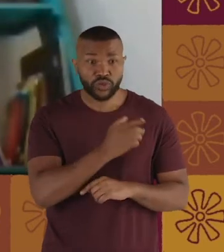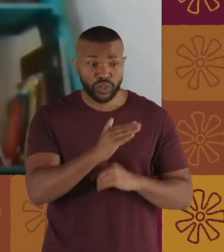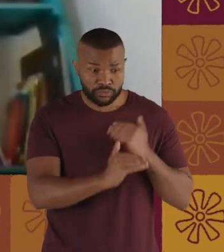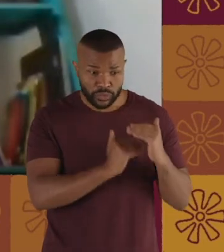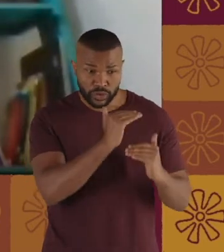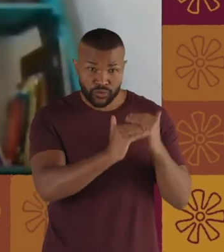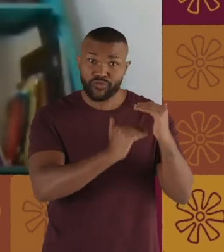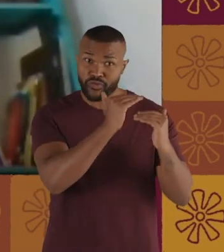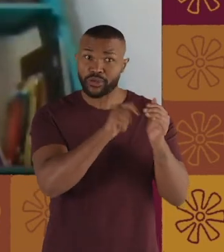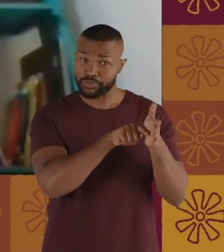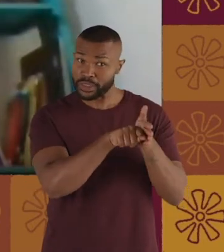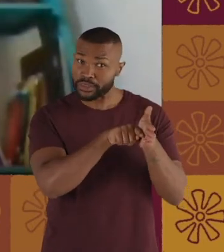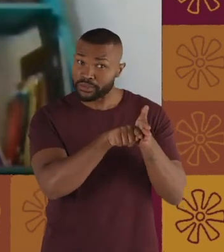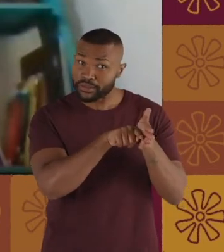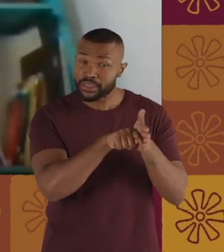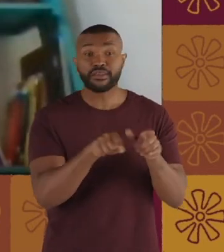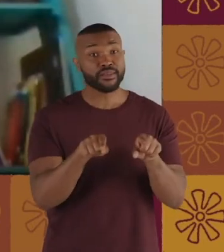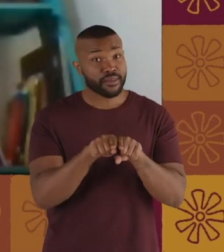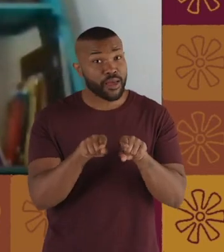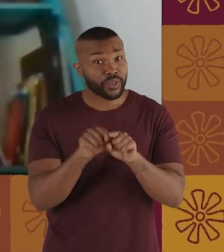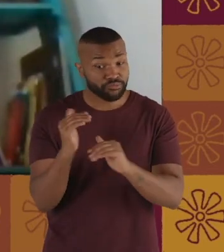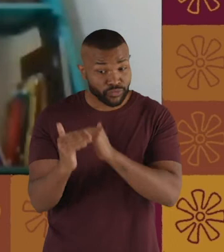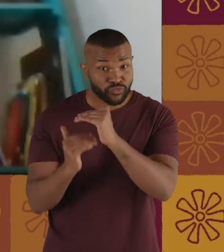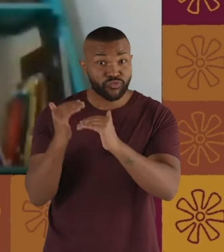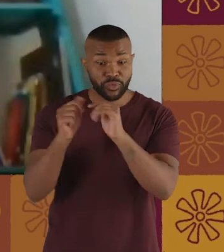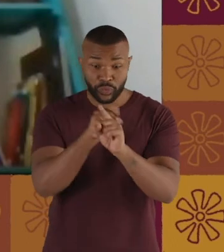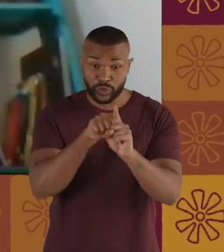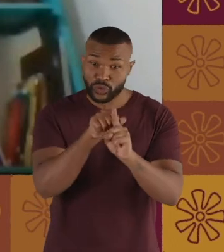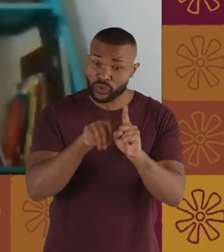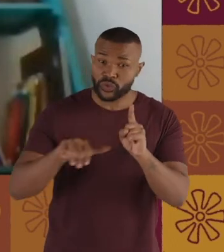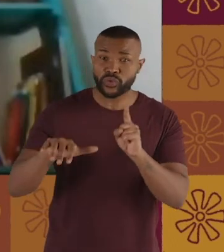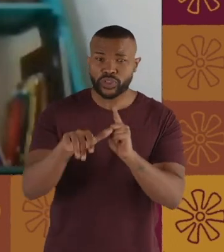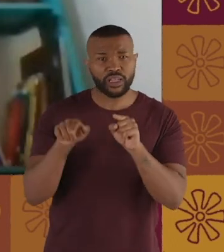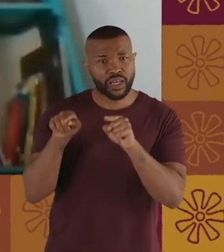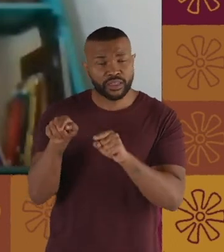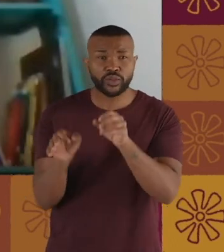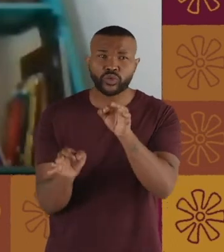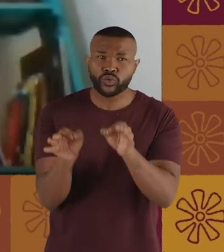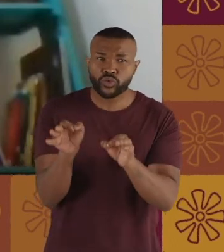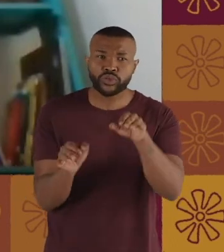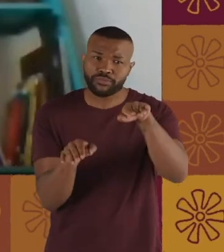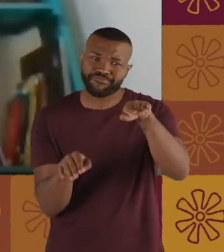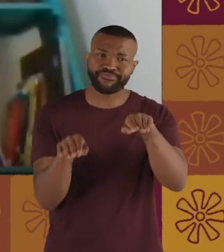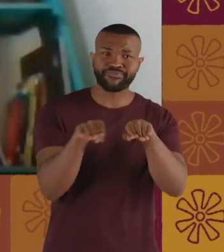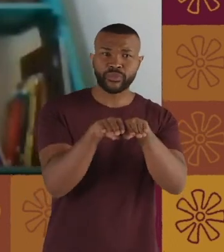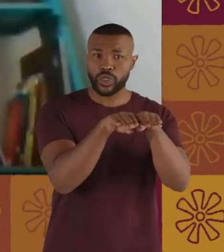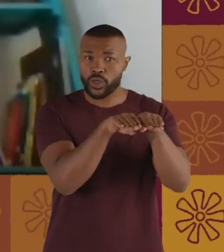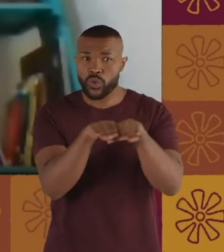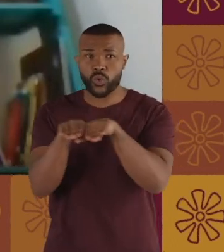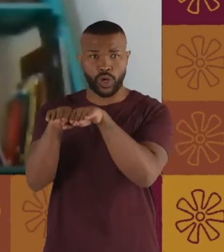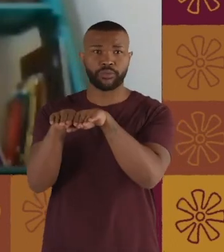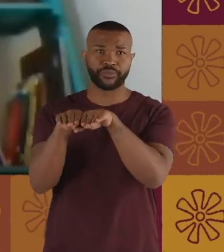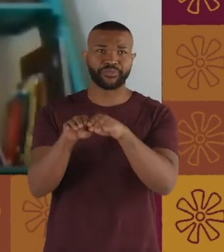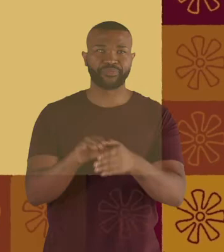no desenvolvimento das pesquisas, mas no desenvolvimento de uma sociedade, sim, justa, equânime e que